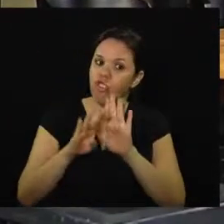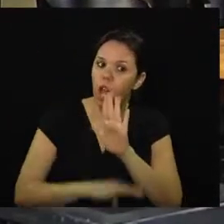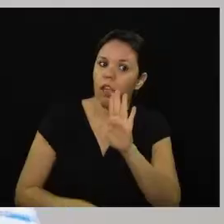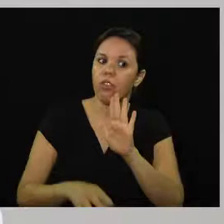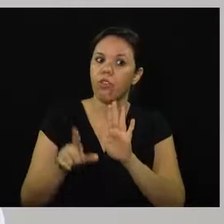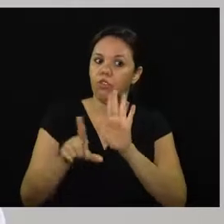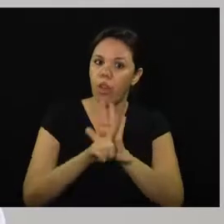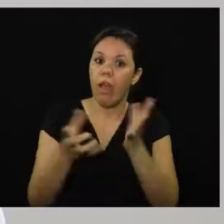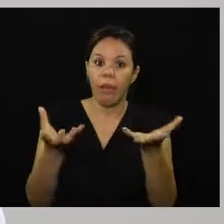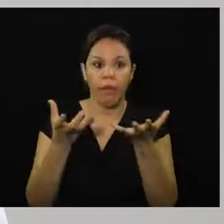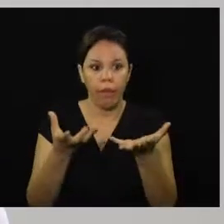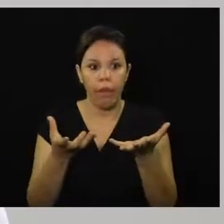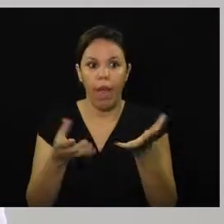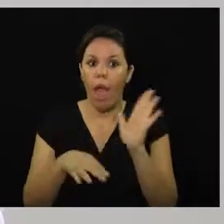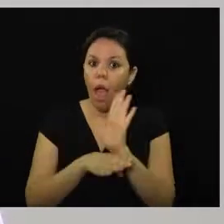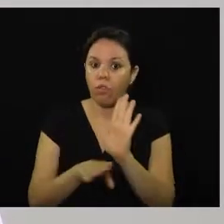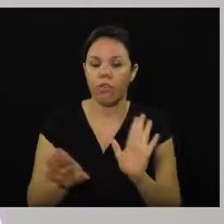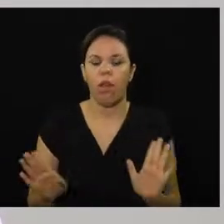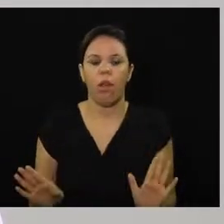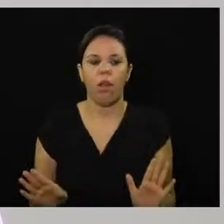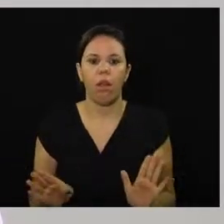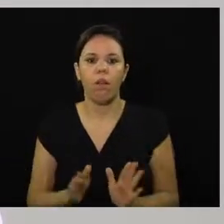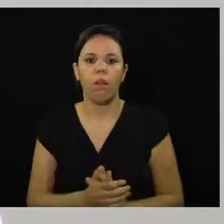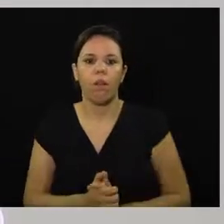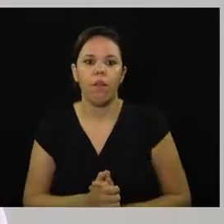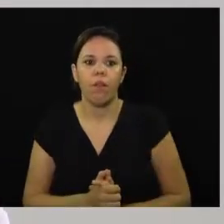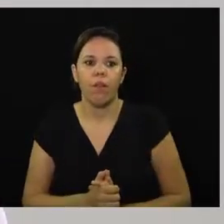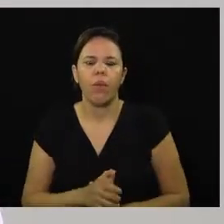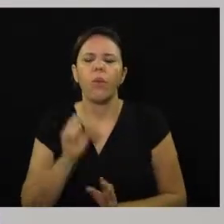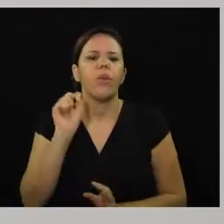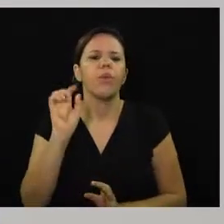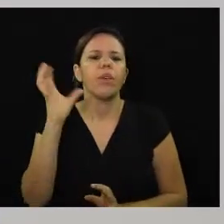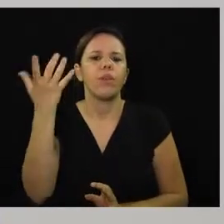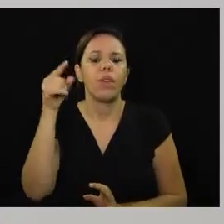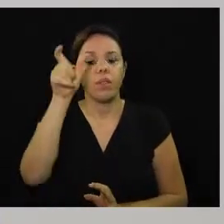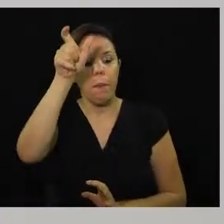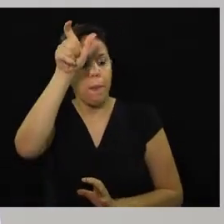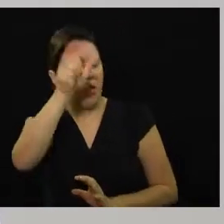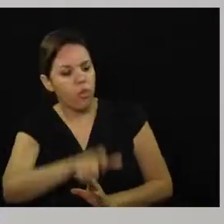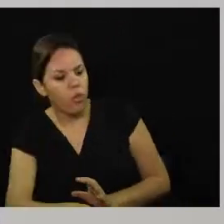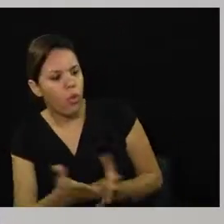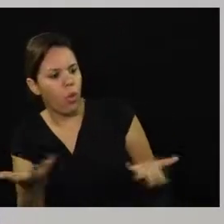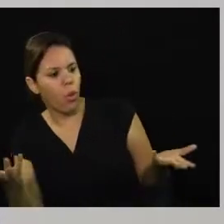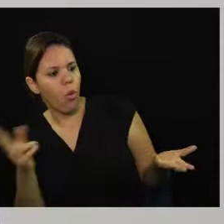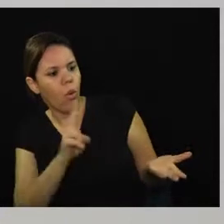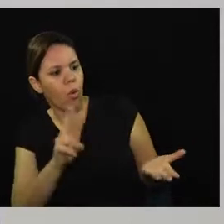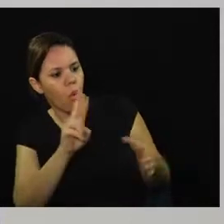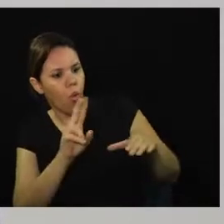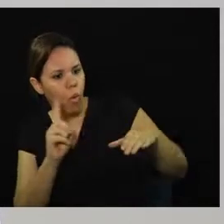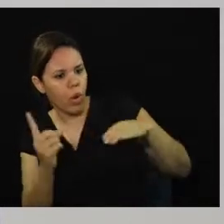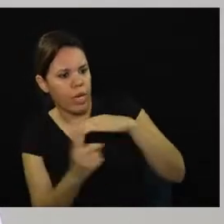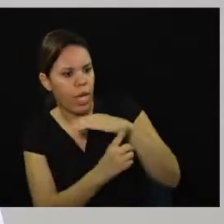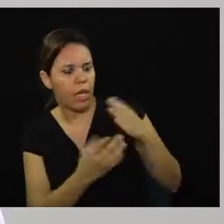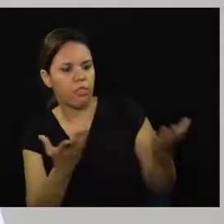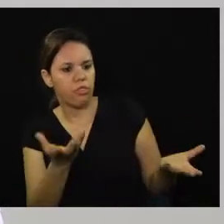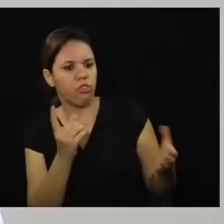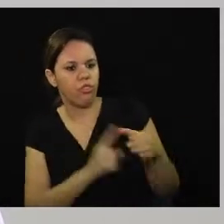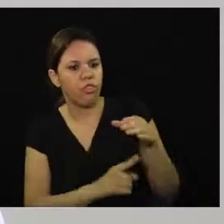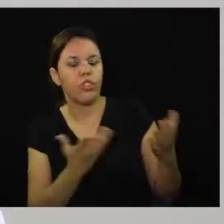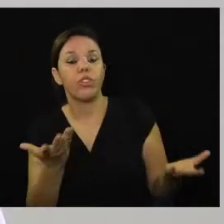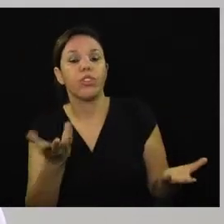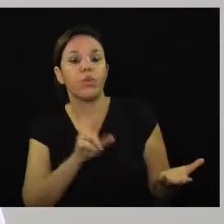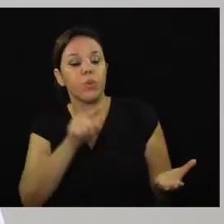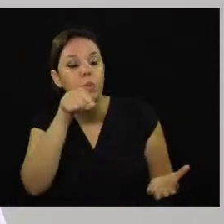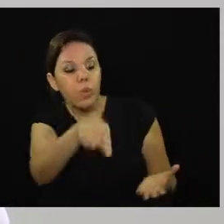prever. A premissa diz respeito exatamente ao consumidor aquele que aluga aquele que se utiliza deste